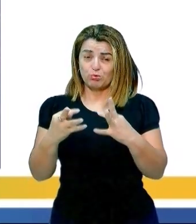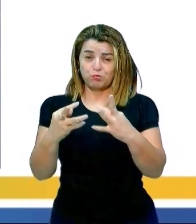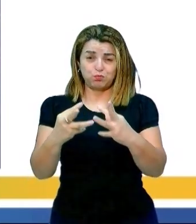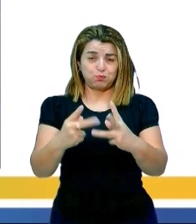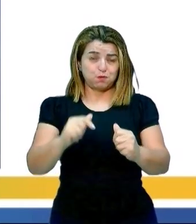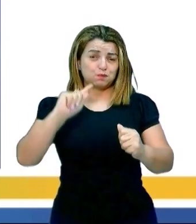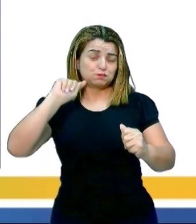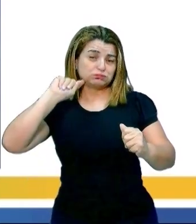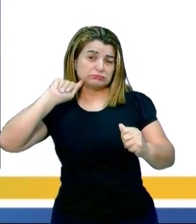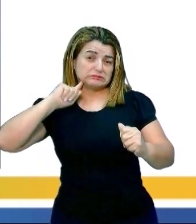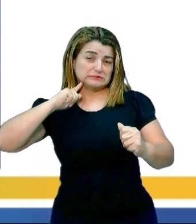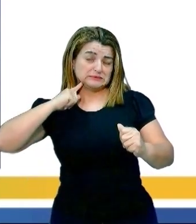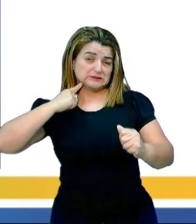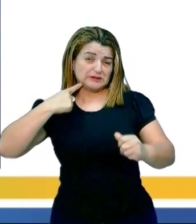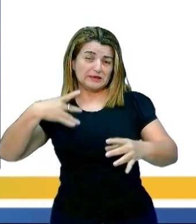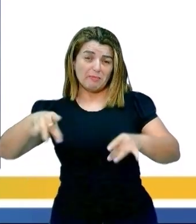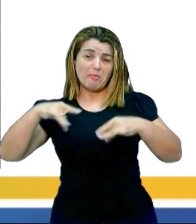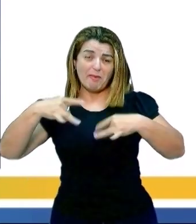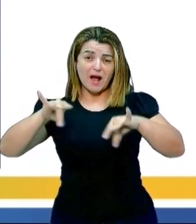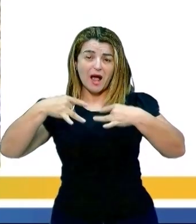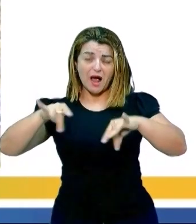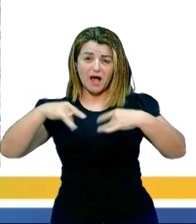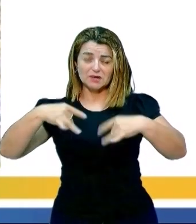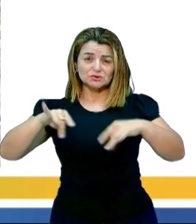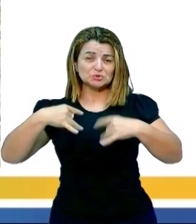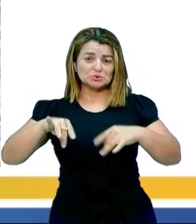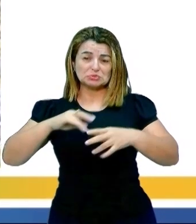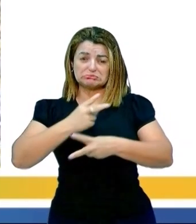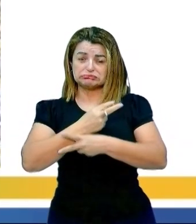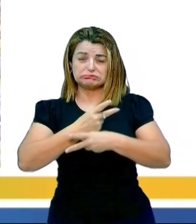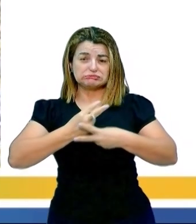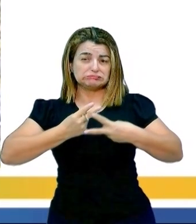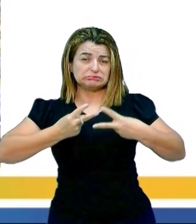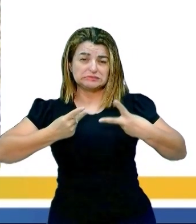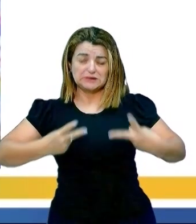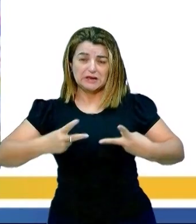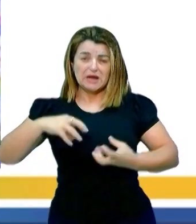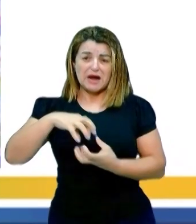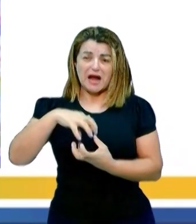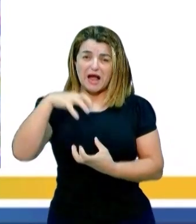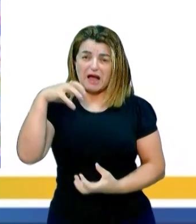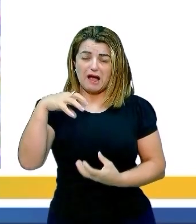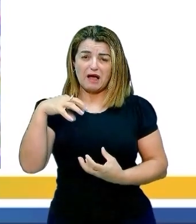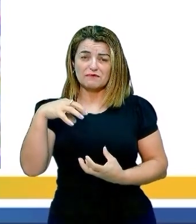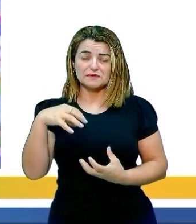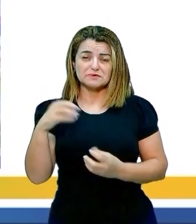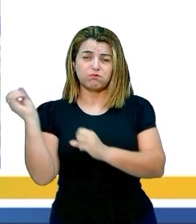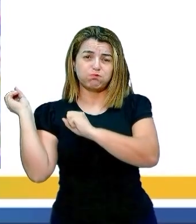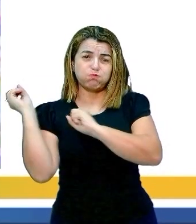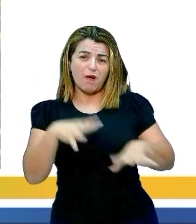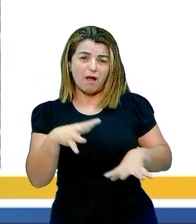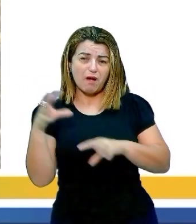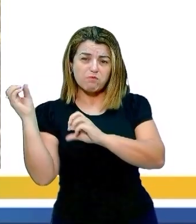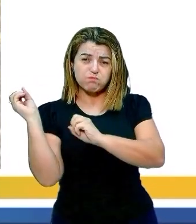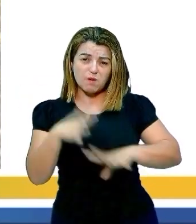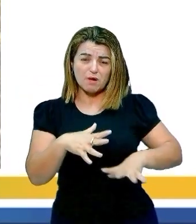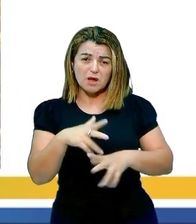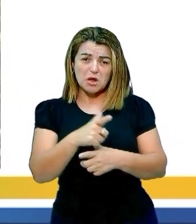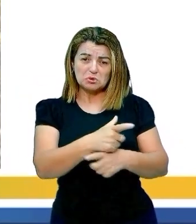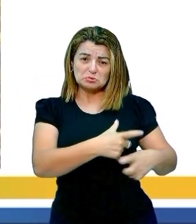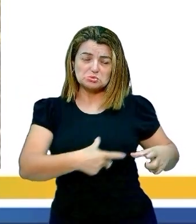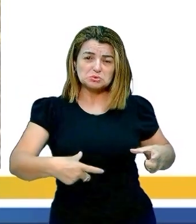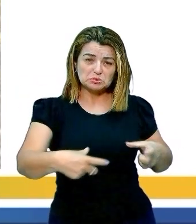de plástico, de resíduo, de garrafas, lançadas as